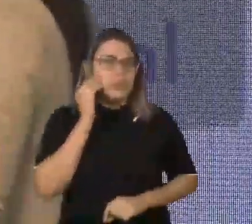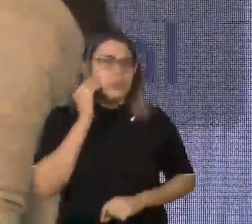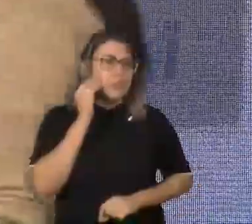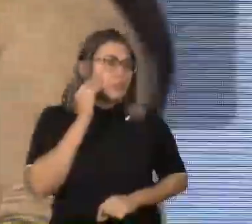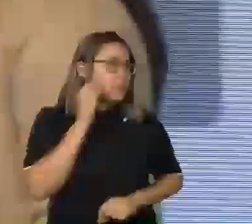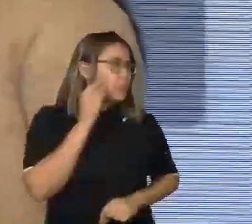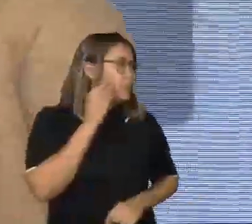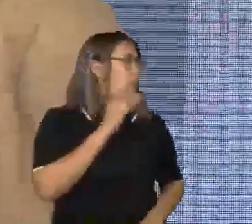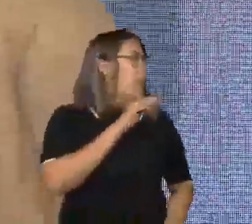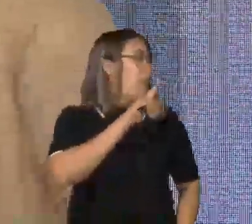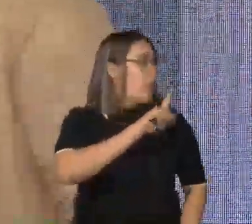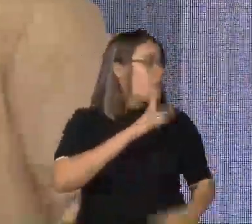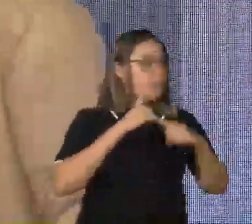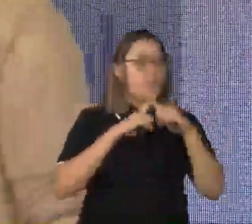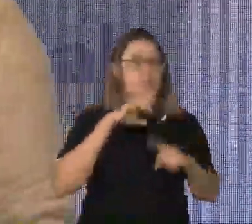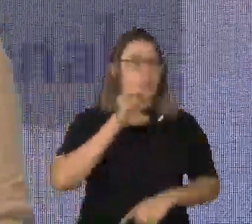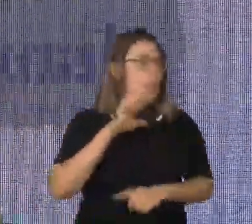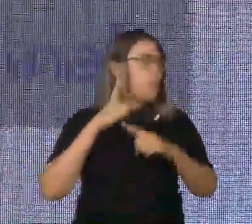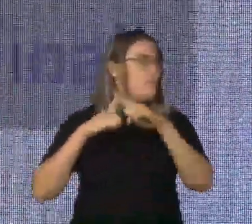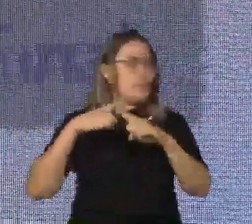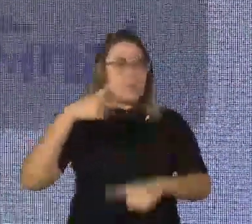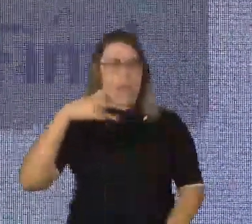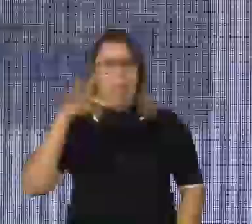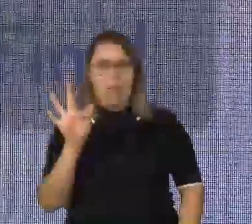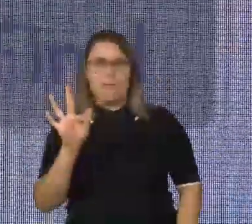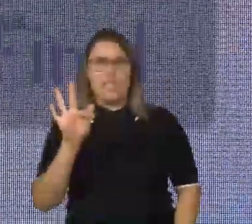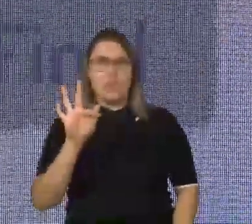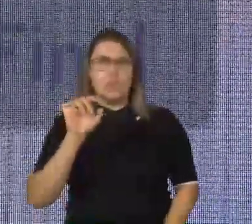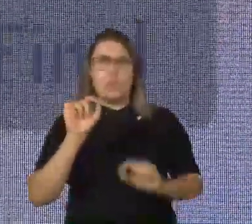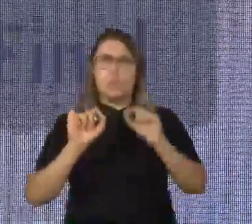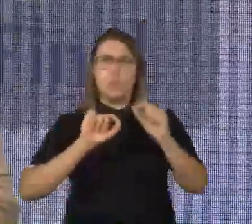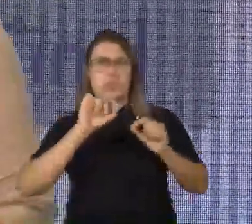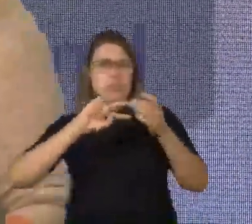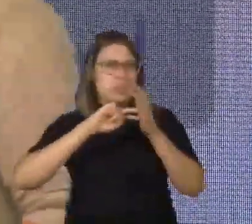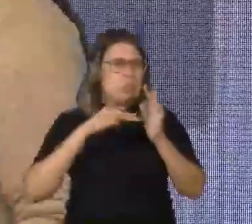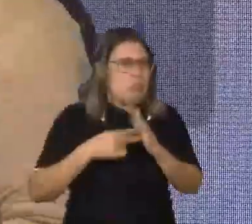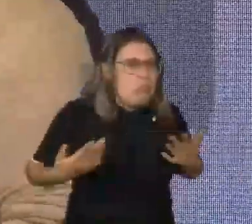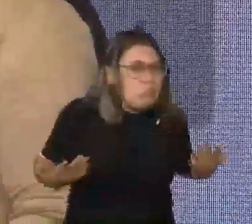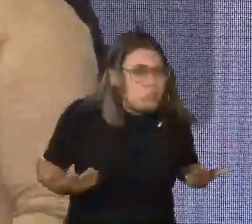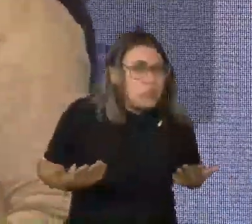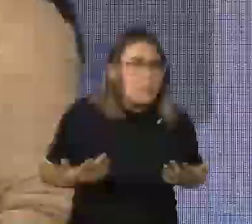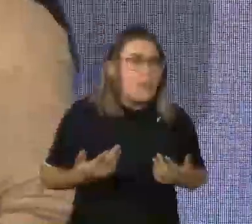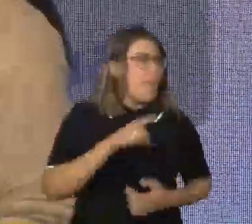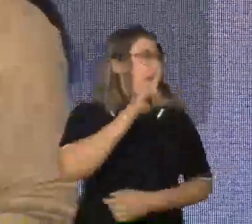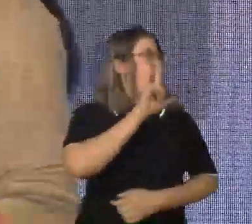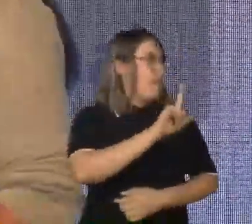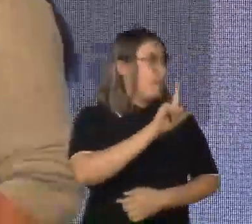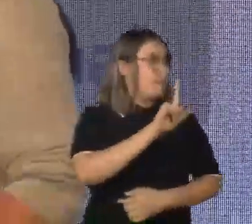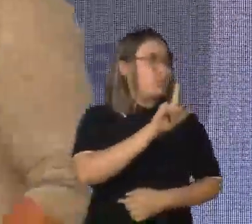vezes E vezes PF. Vocês vão entender cada passinho desse. Quando a gente fala do L,